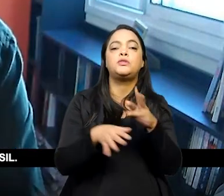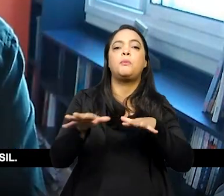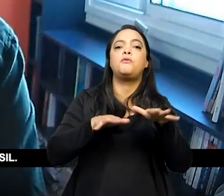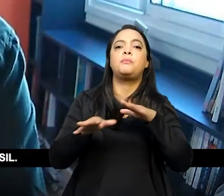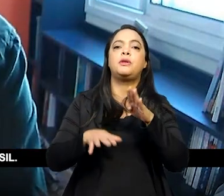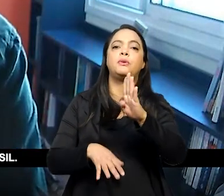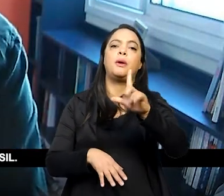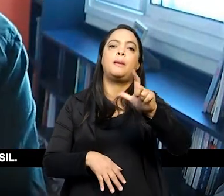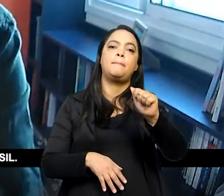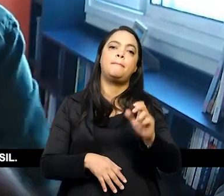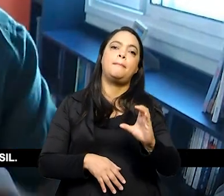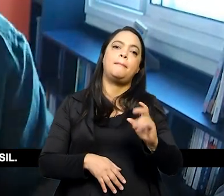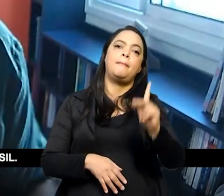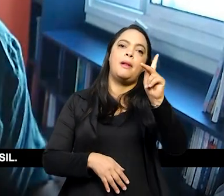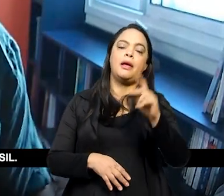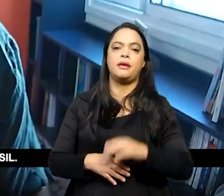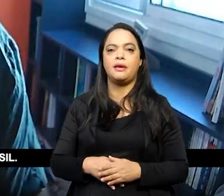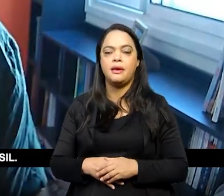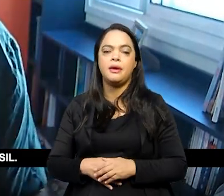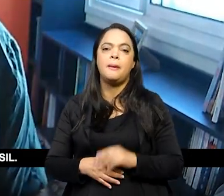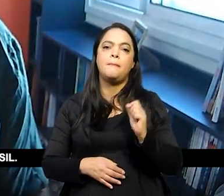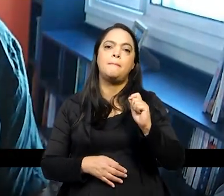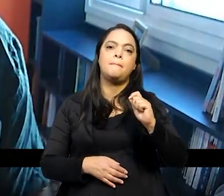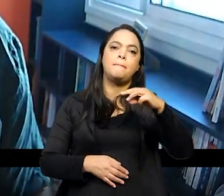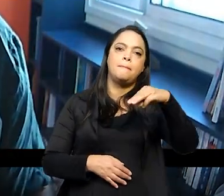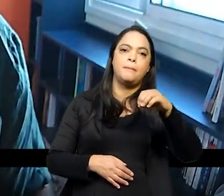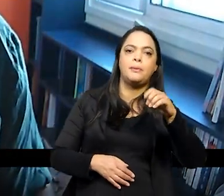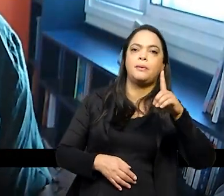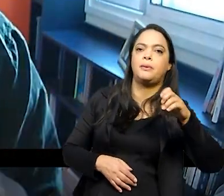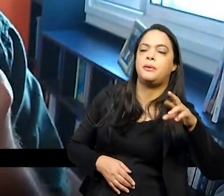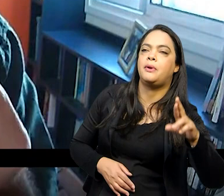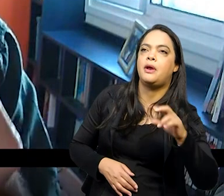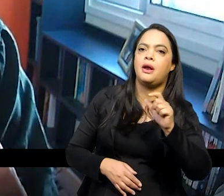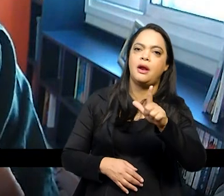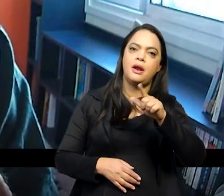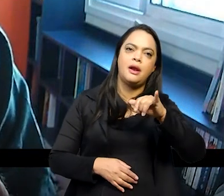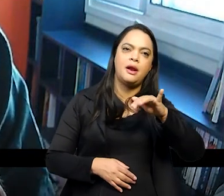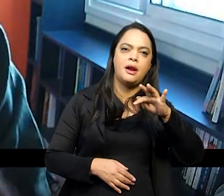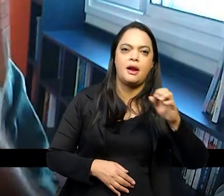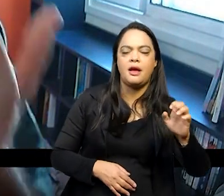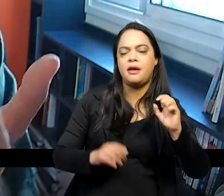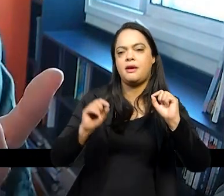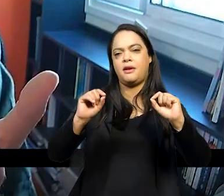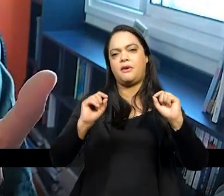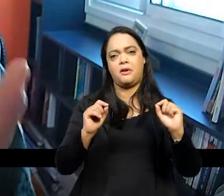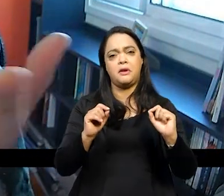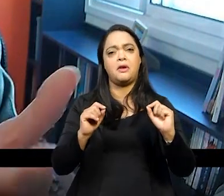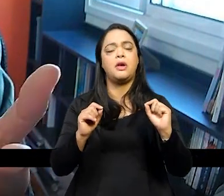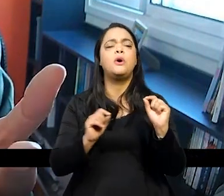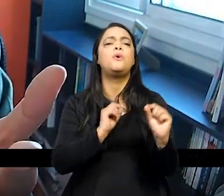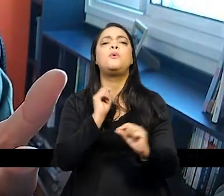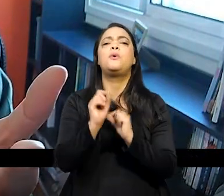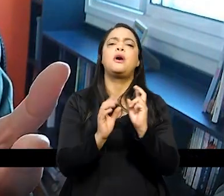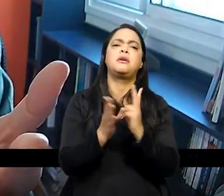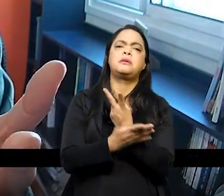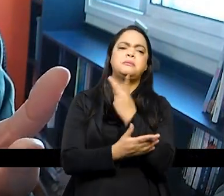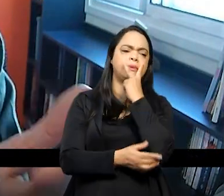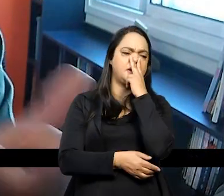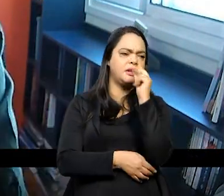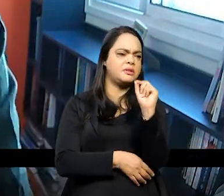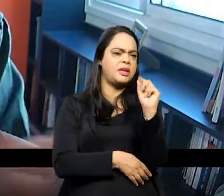menciona nada disso e faz um estudo focado no Brasil qual que é o problema disso? é que a história vivida